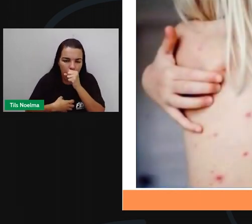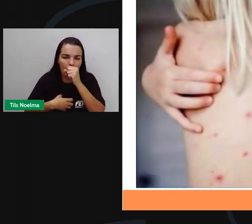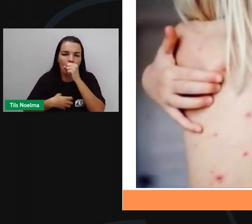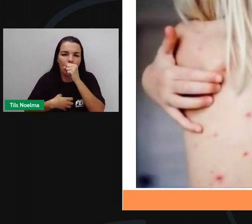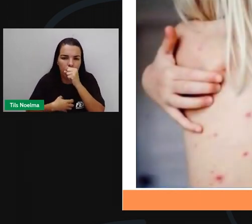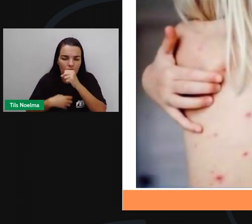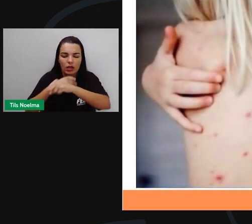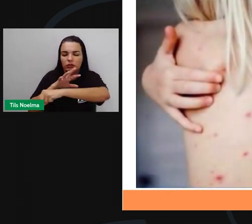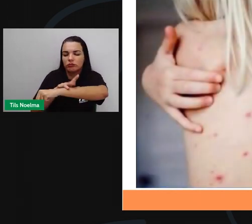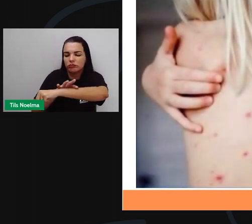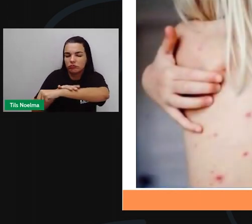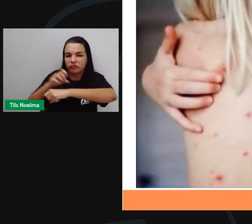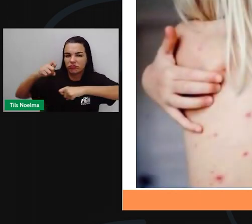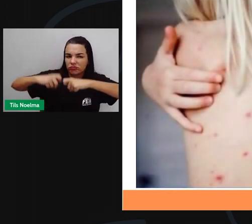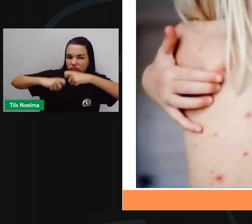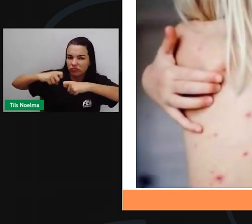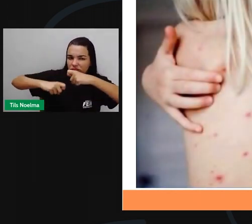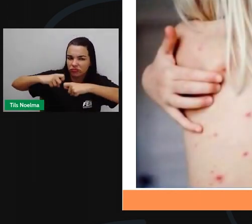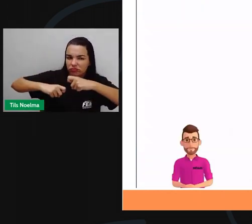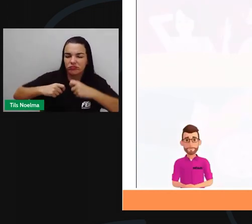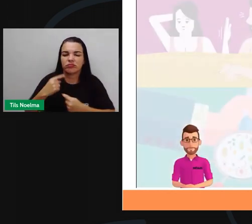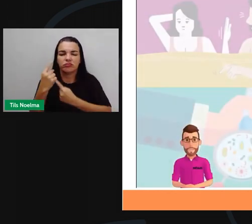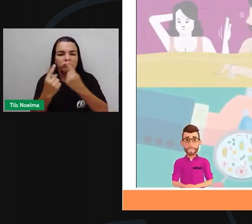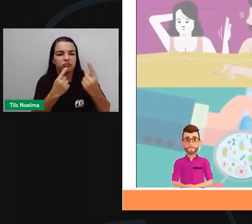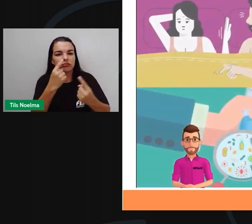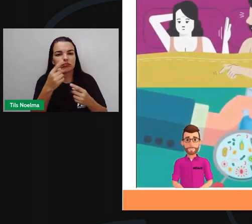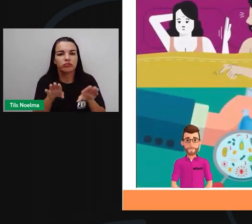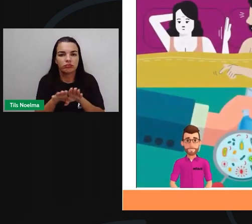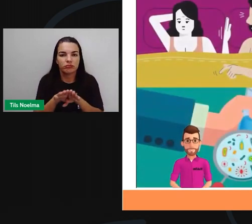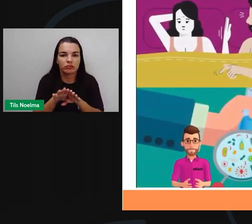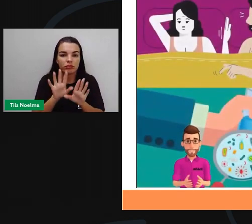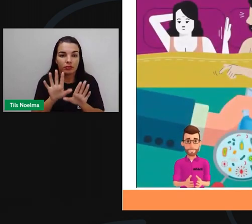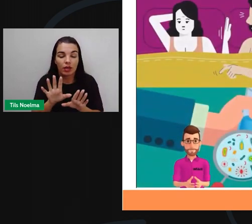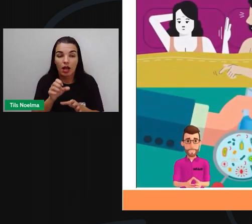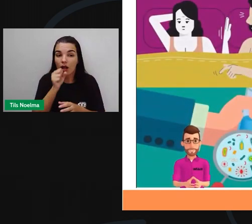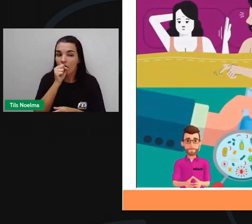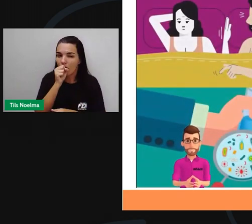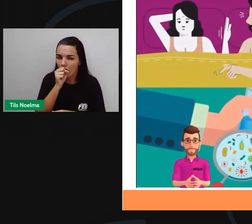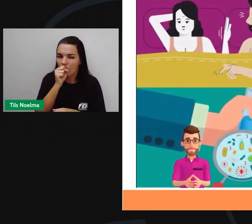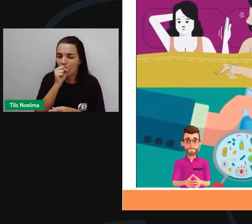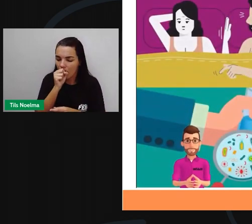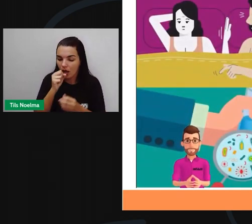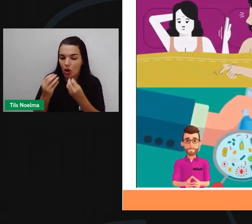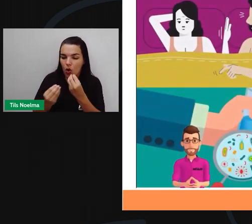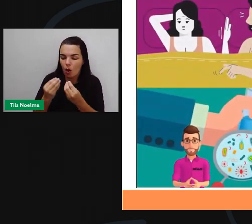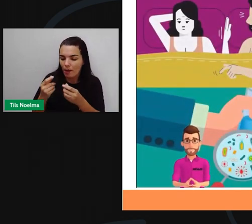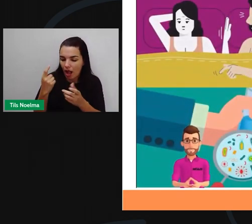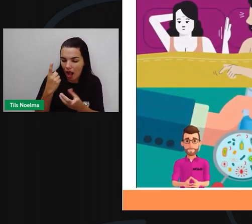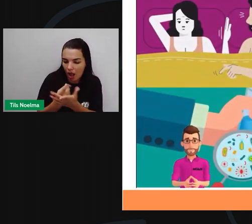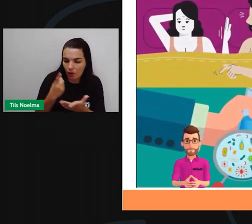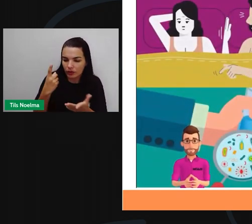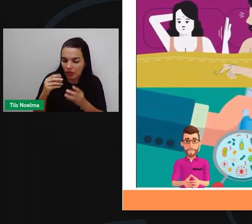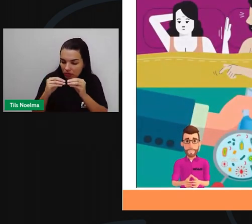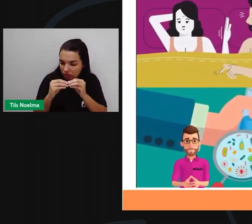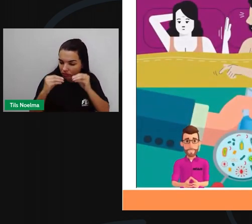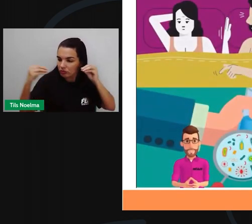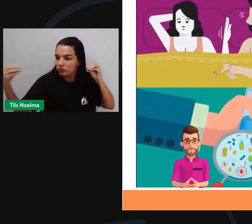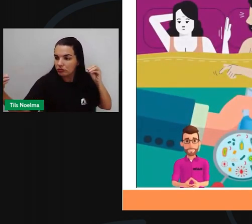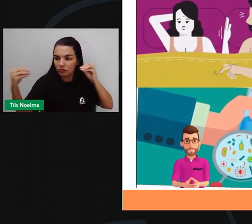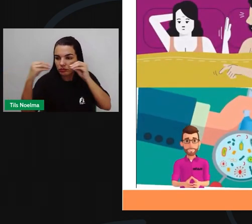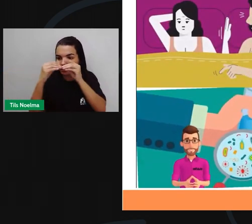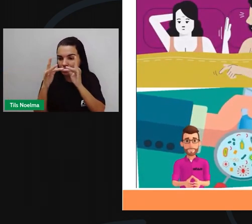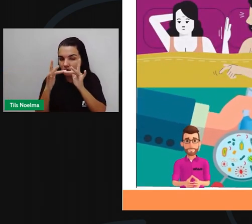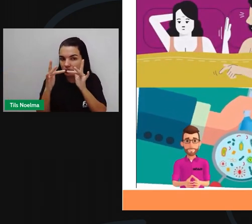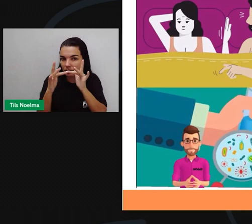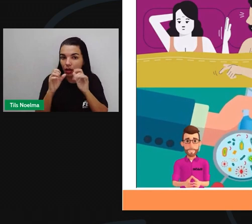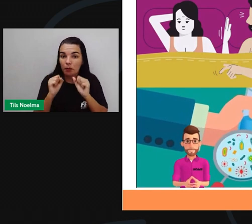sífilis, tétano, entre outras. A forma de transmissão dessas bactérias pode ocorrer de diferentes maneiras, por meio de